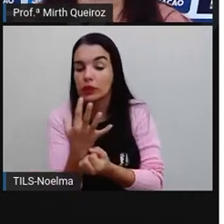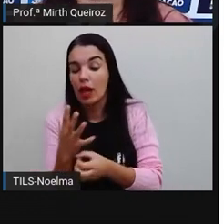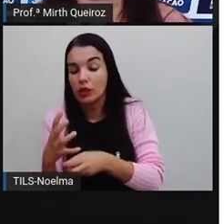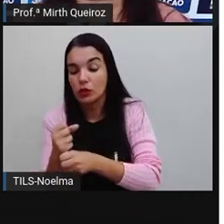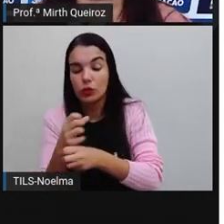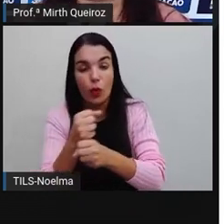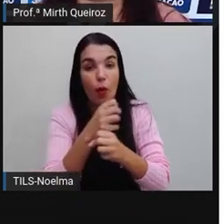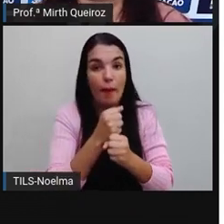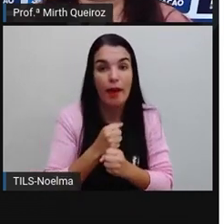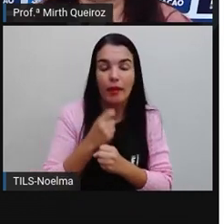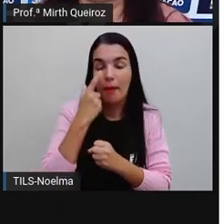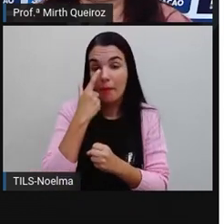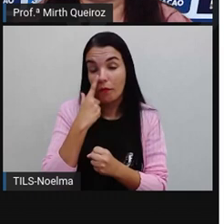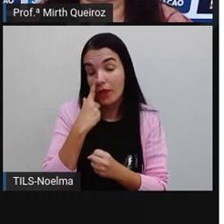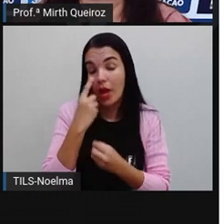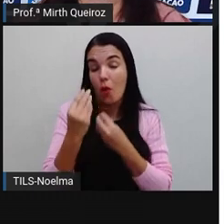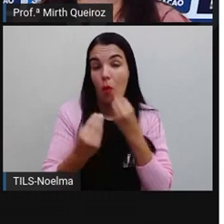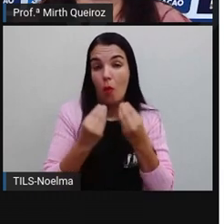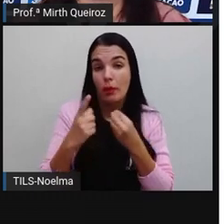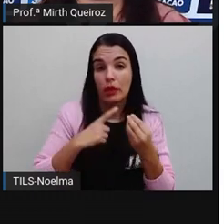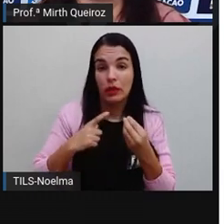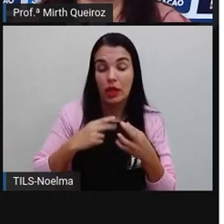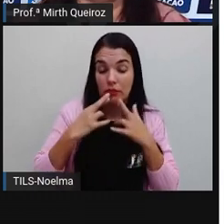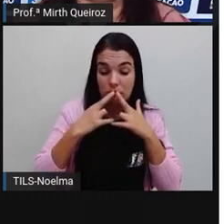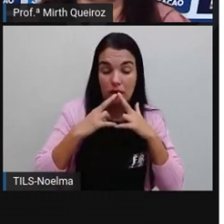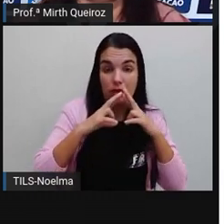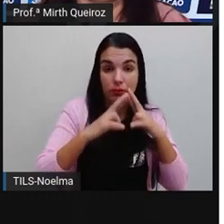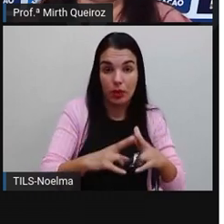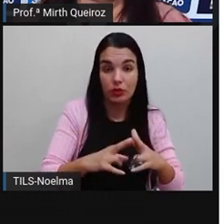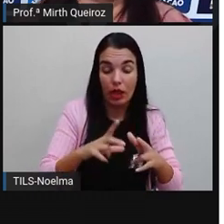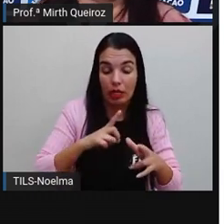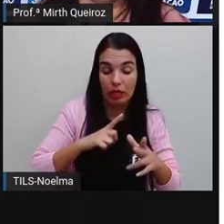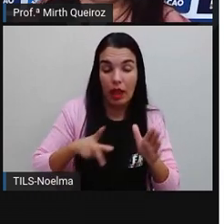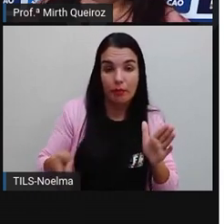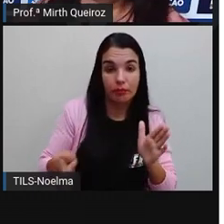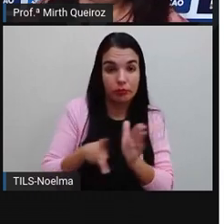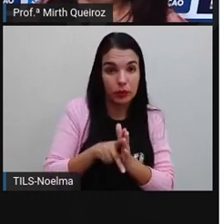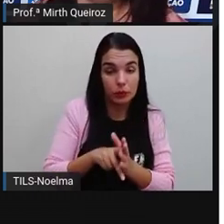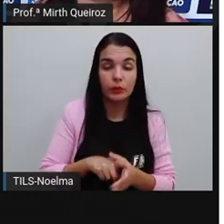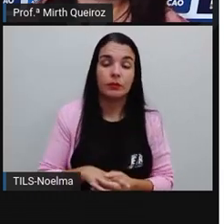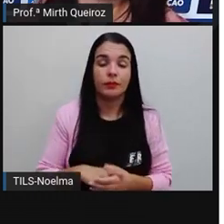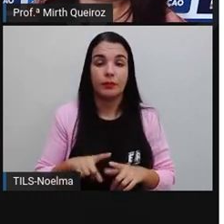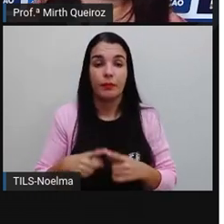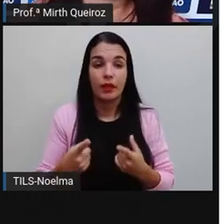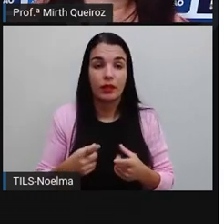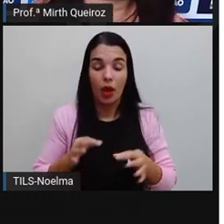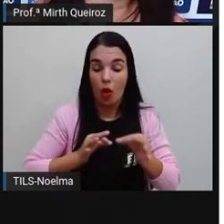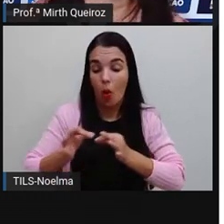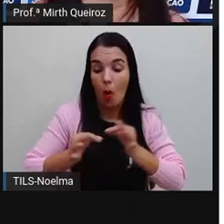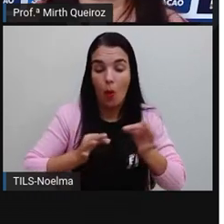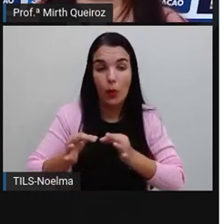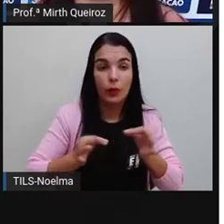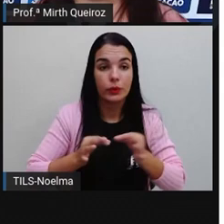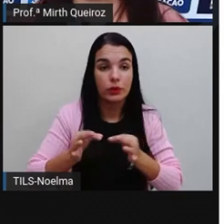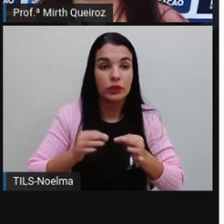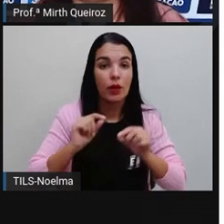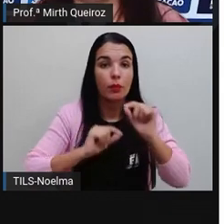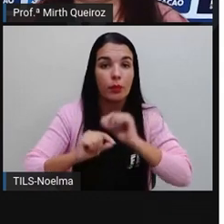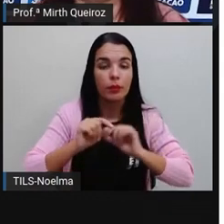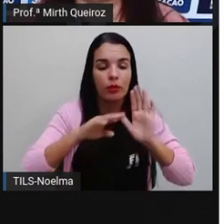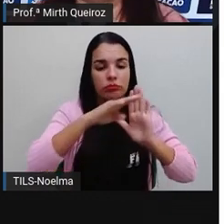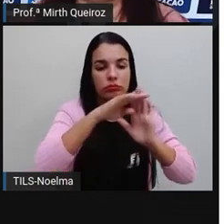somadas para ver o resultado obtido, eles são organizados em